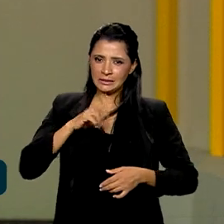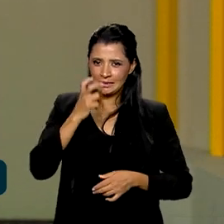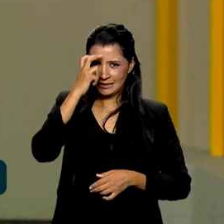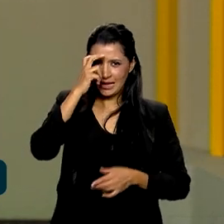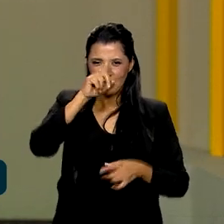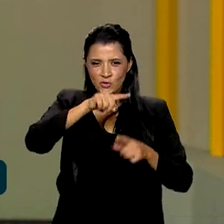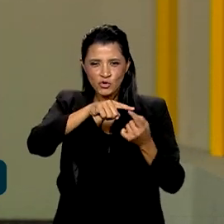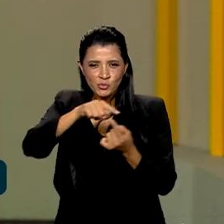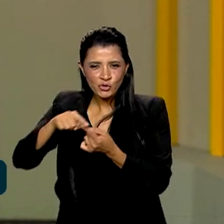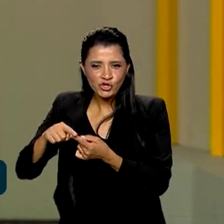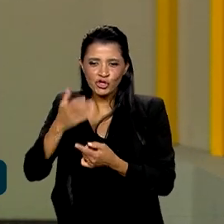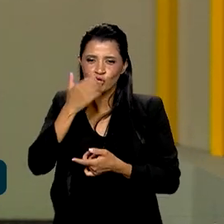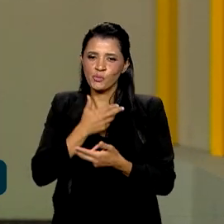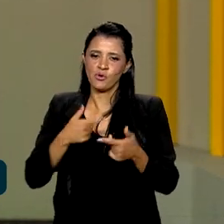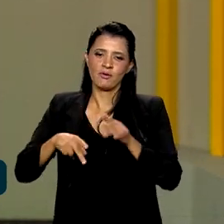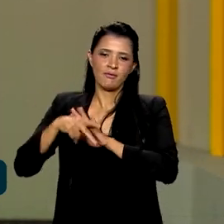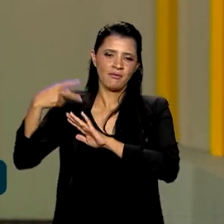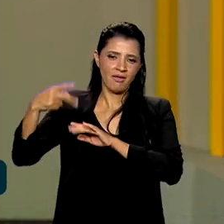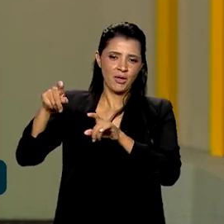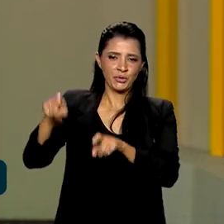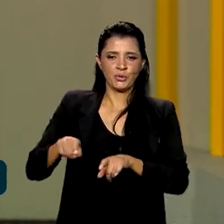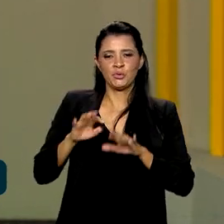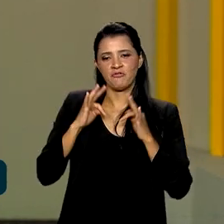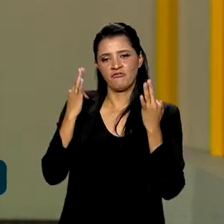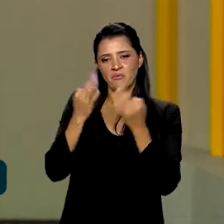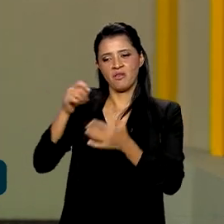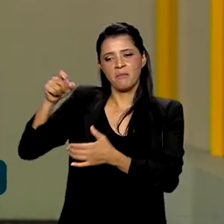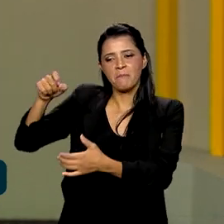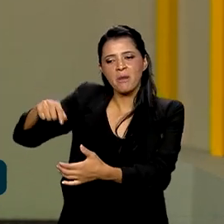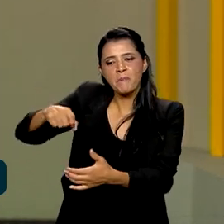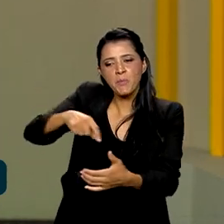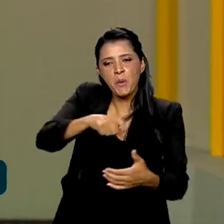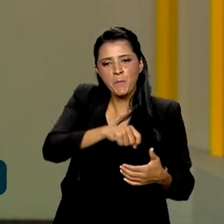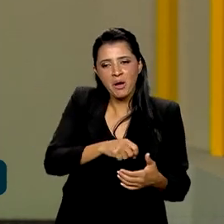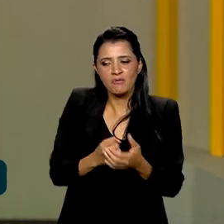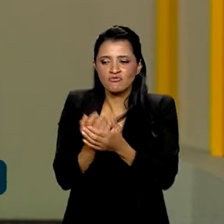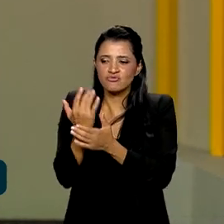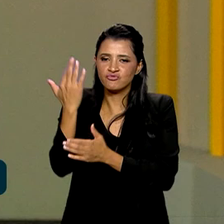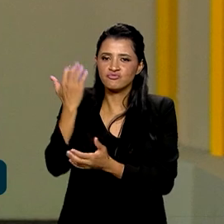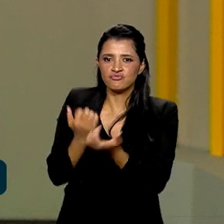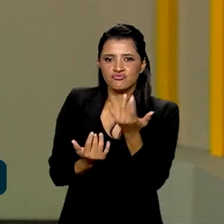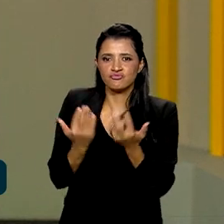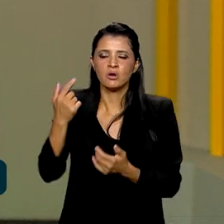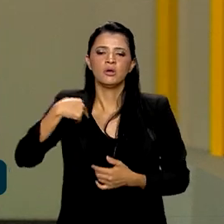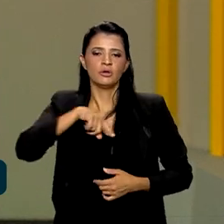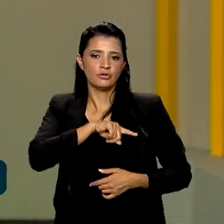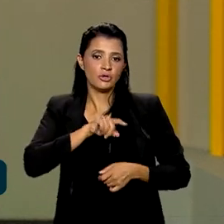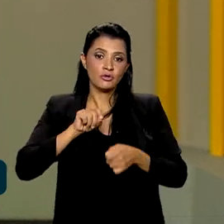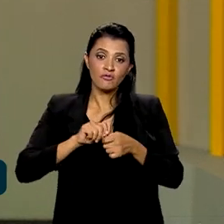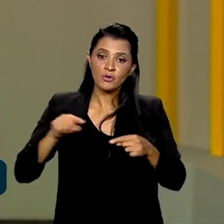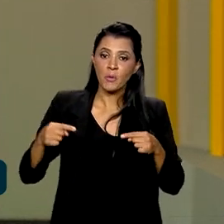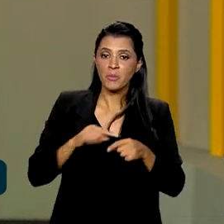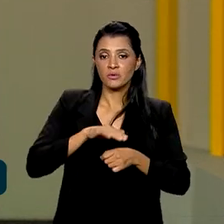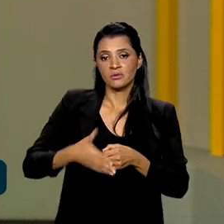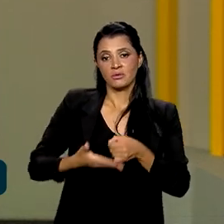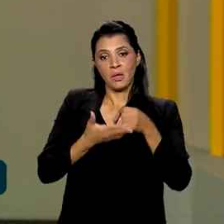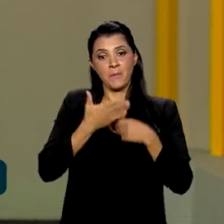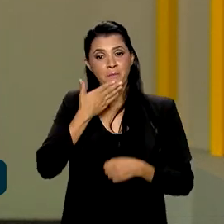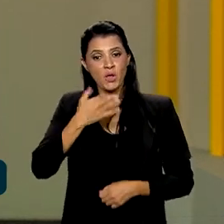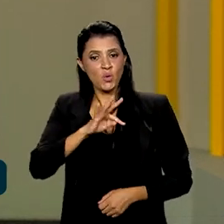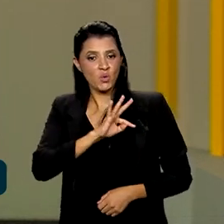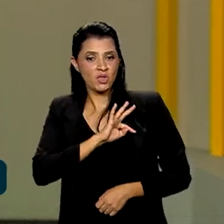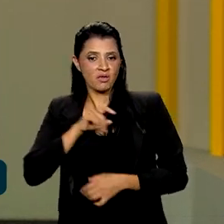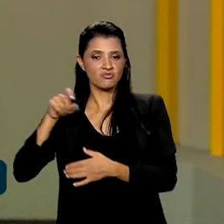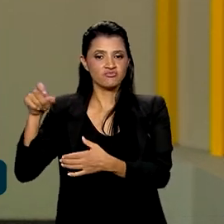alimentar é produzida pela agricultura familiar. E a ideia é que façamos isso de forma cada vez mais sustentável com as melhores técnicas de